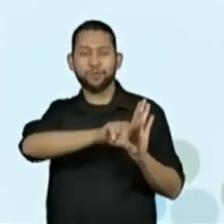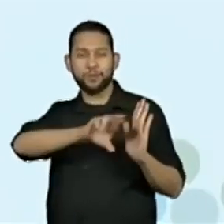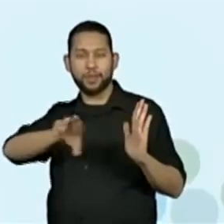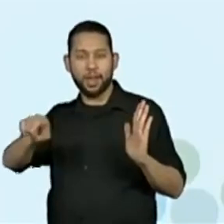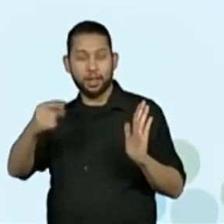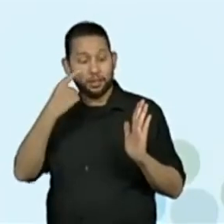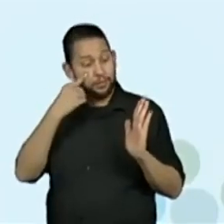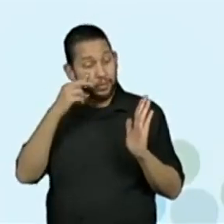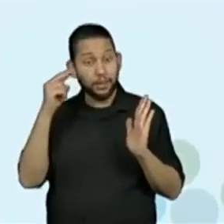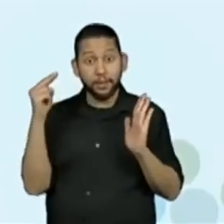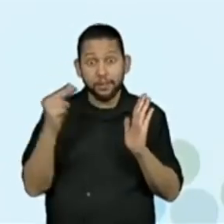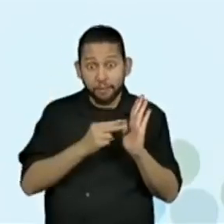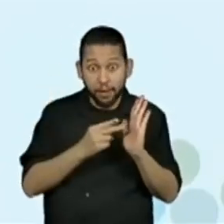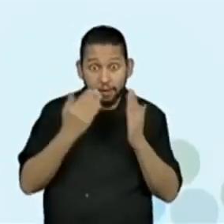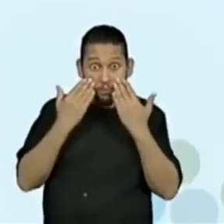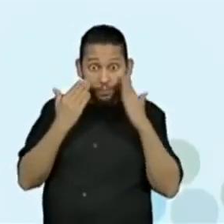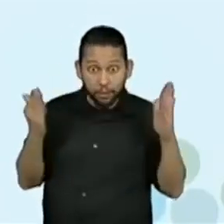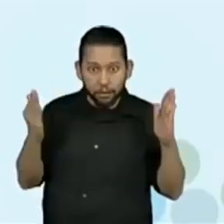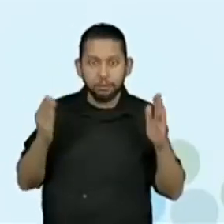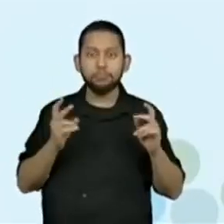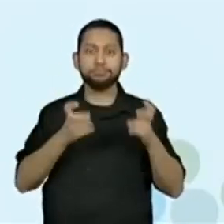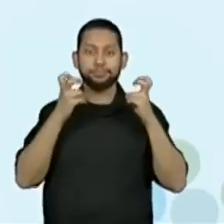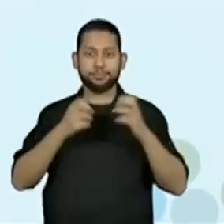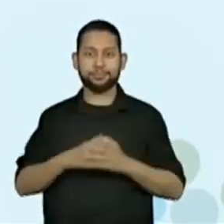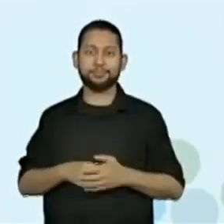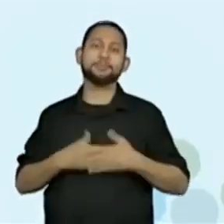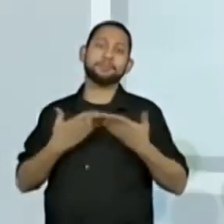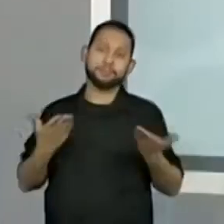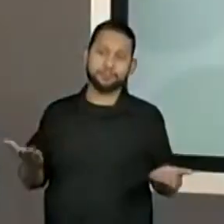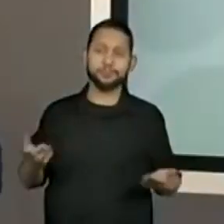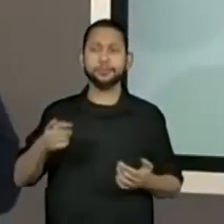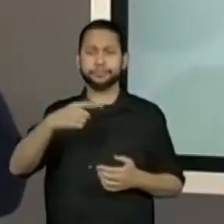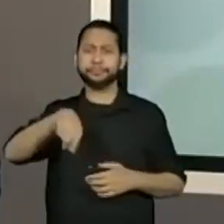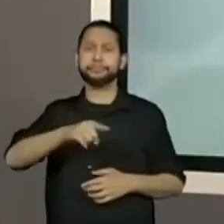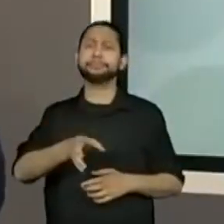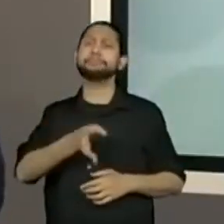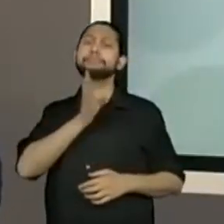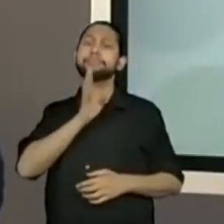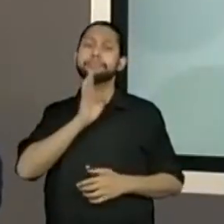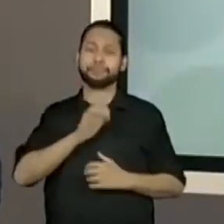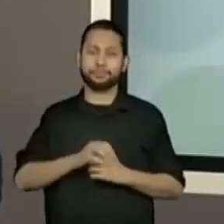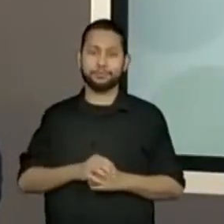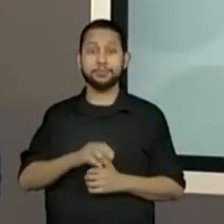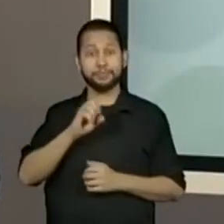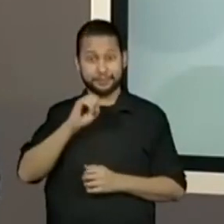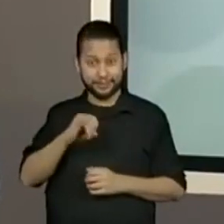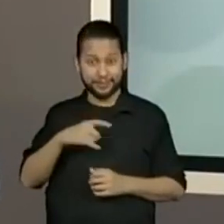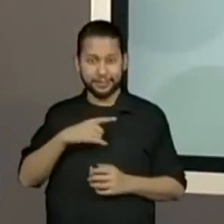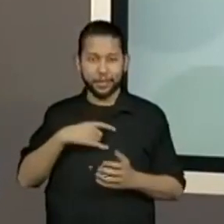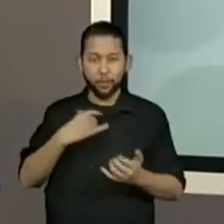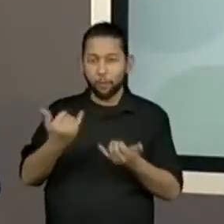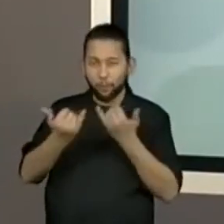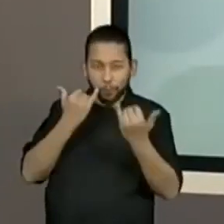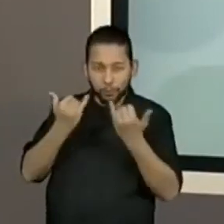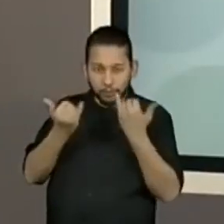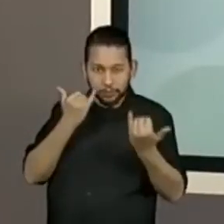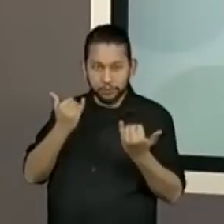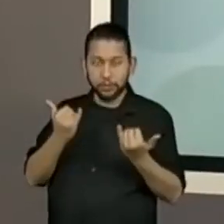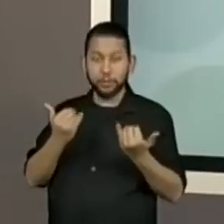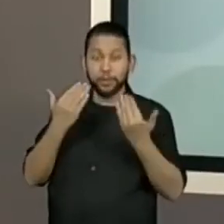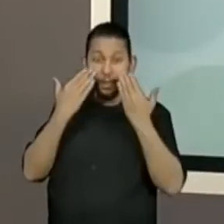diferentes gêneros. Então, né pessoal, vocês sabem que para localizar informações sejam